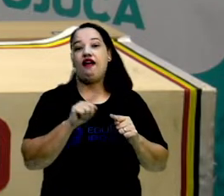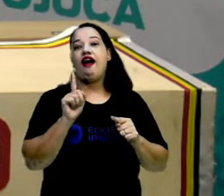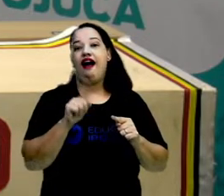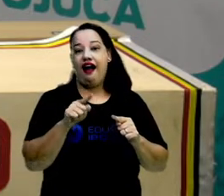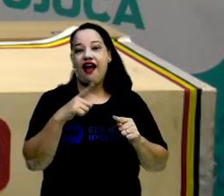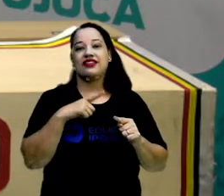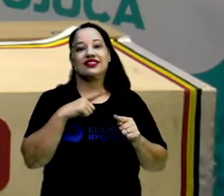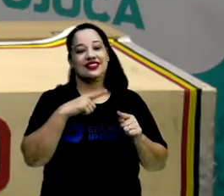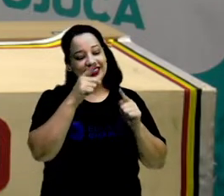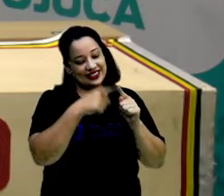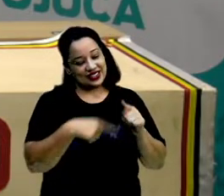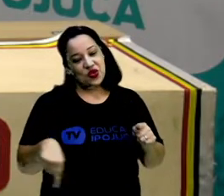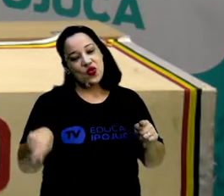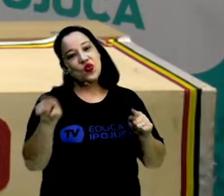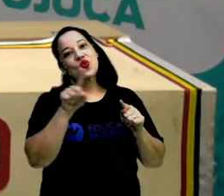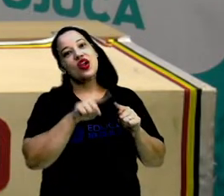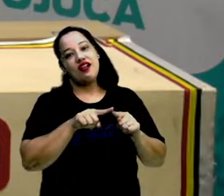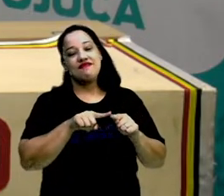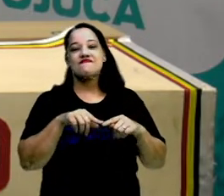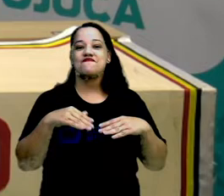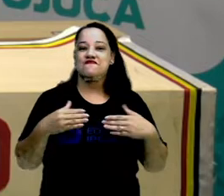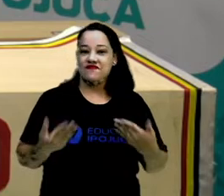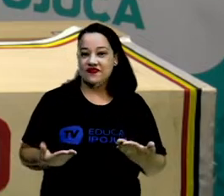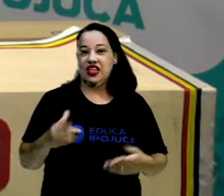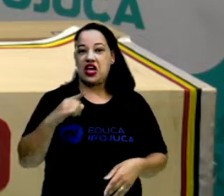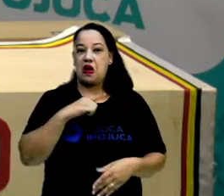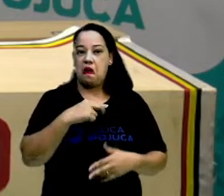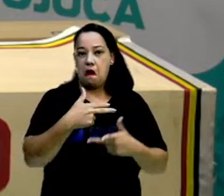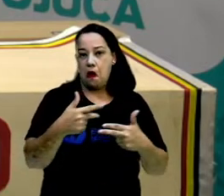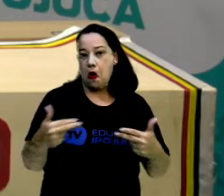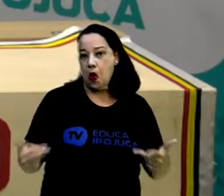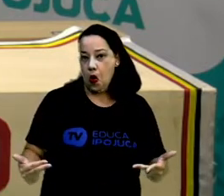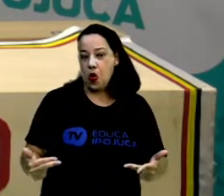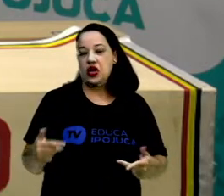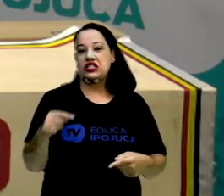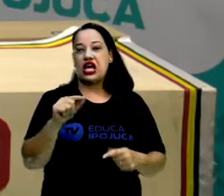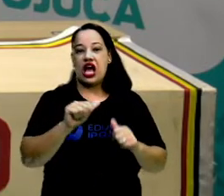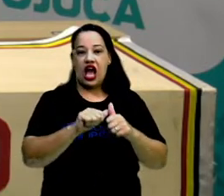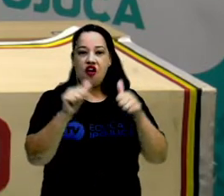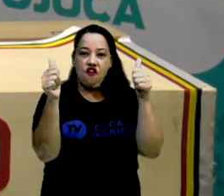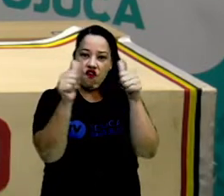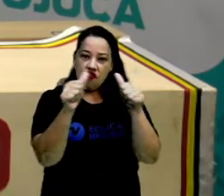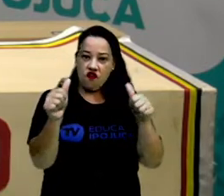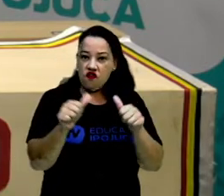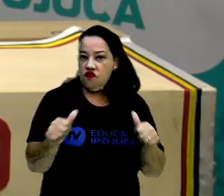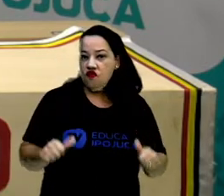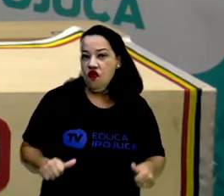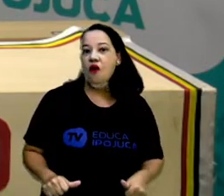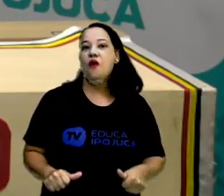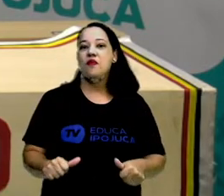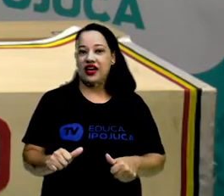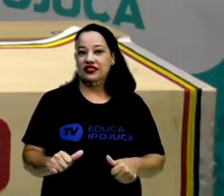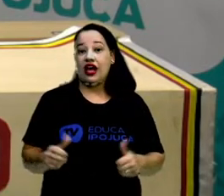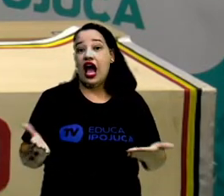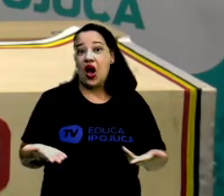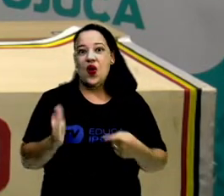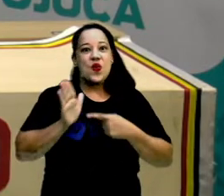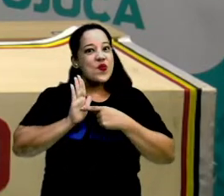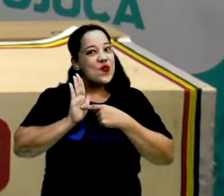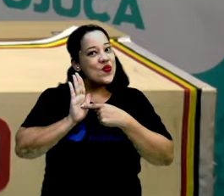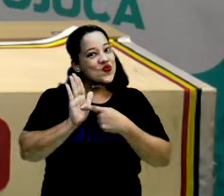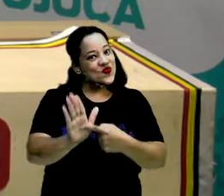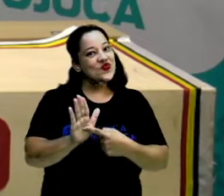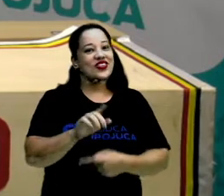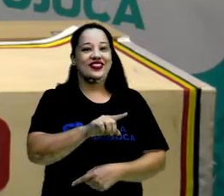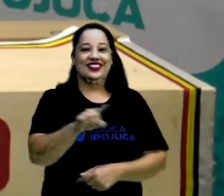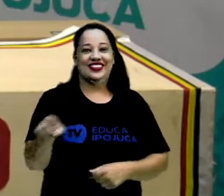circular. E existem muitas coisas nesse formato, igual a tia vai mostrar para vocês agora.